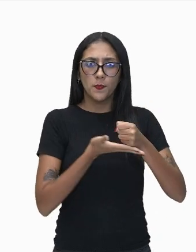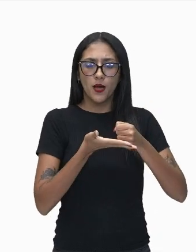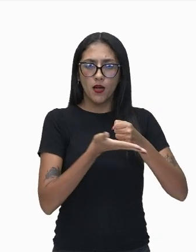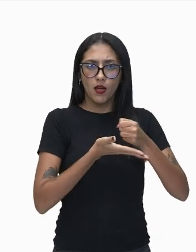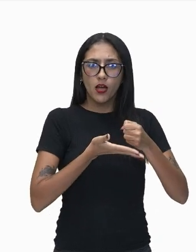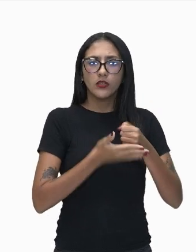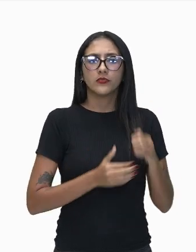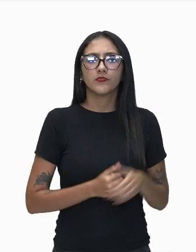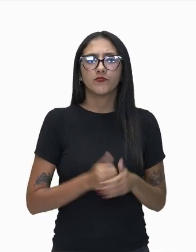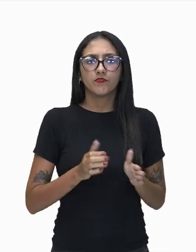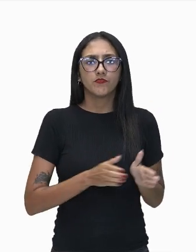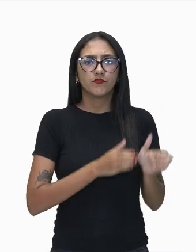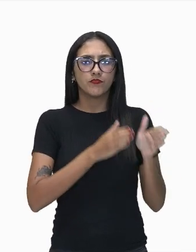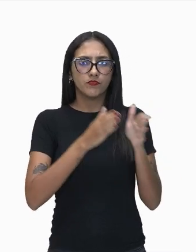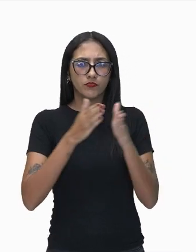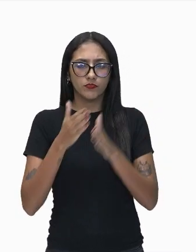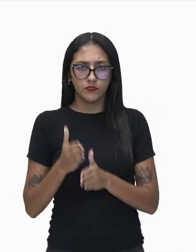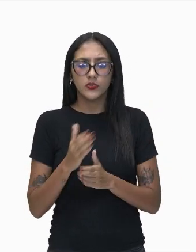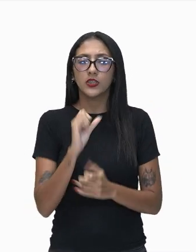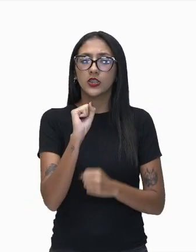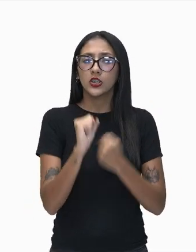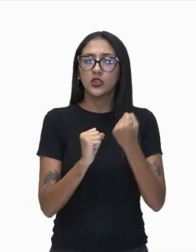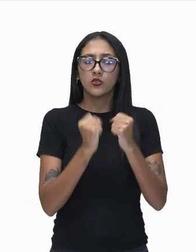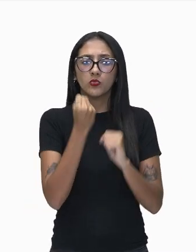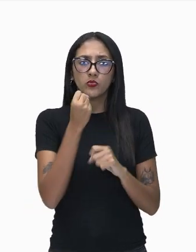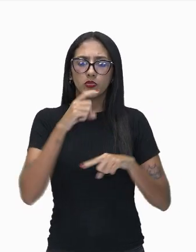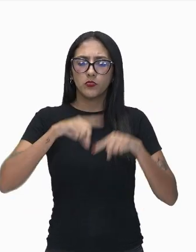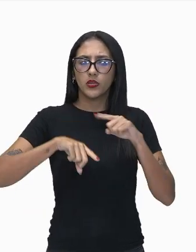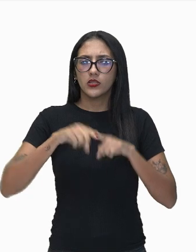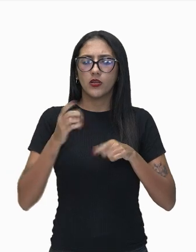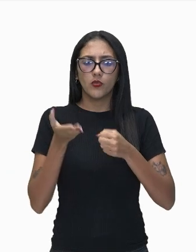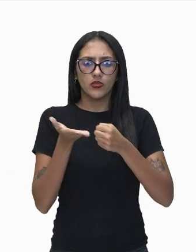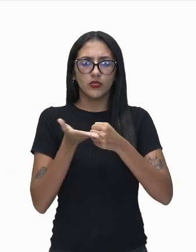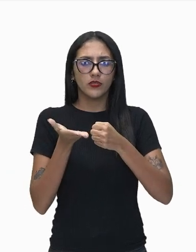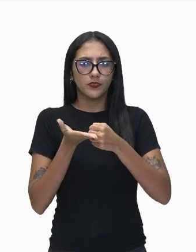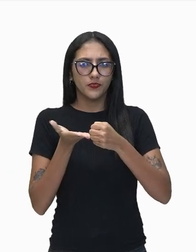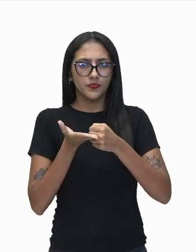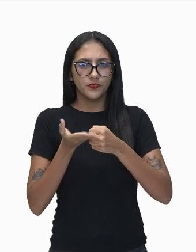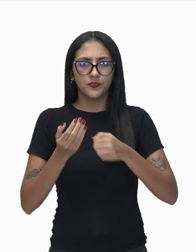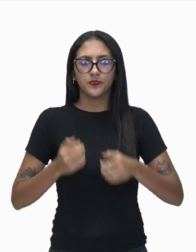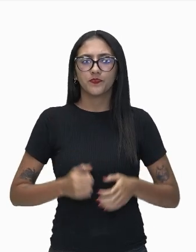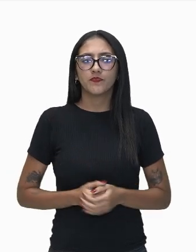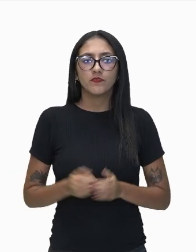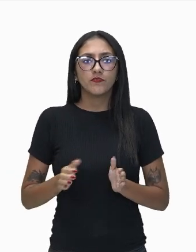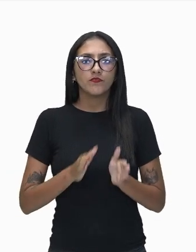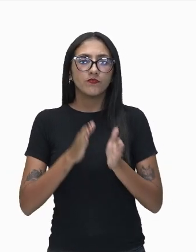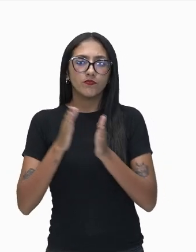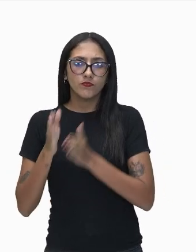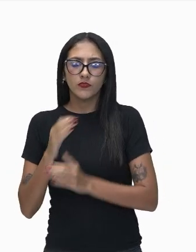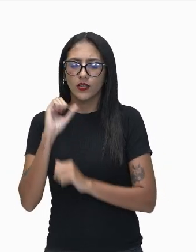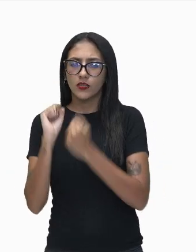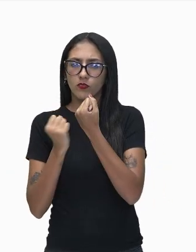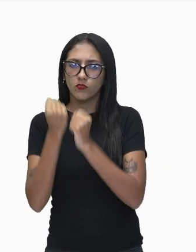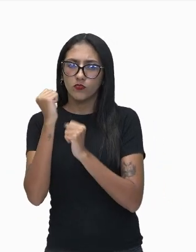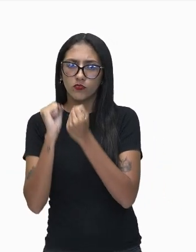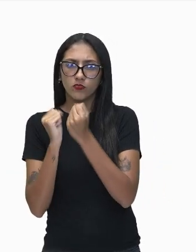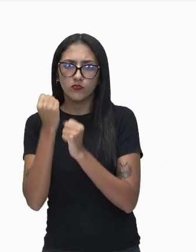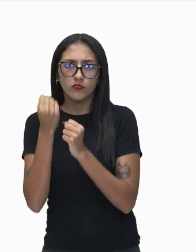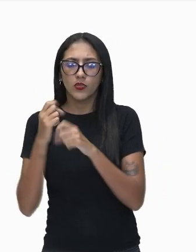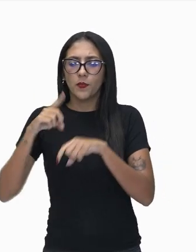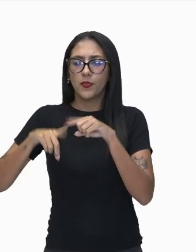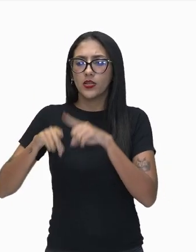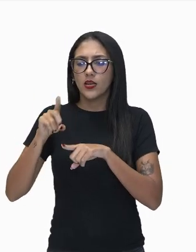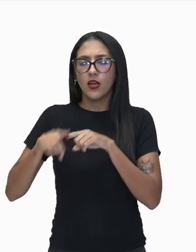Depois, as indústrias de bens intermediário. E por fim, as indústrias de bens